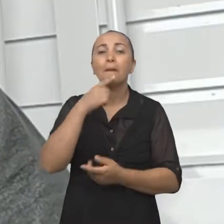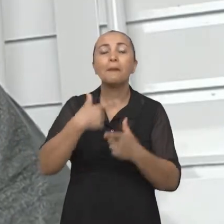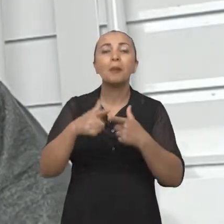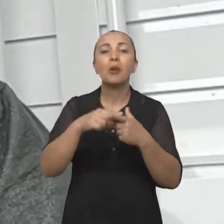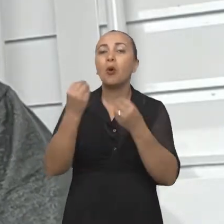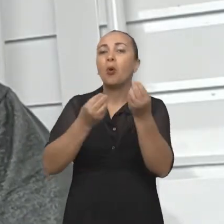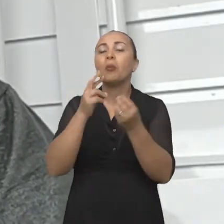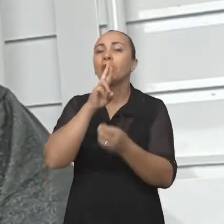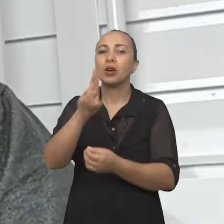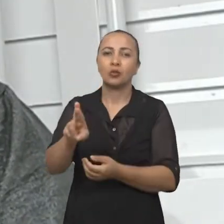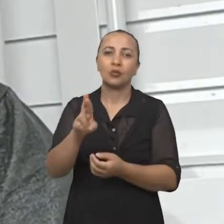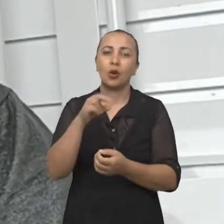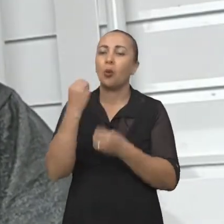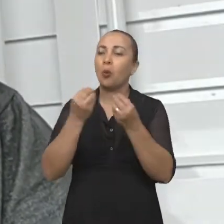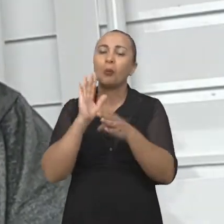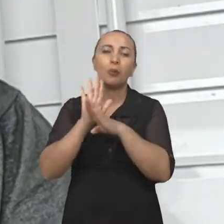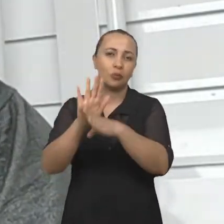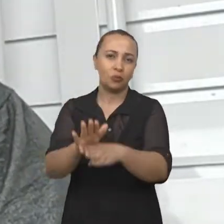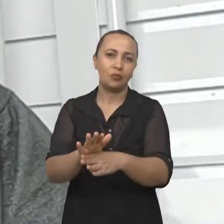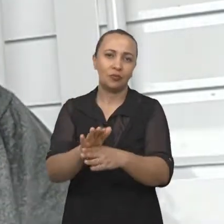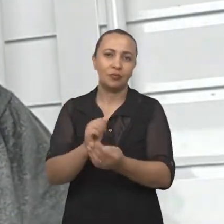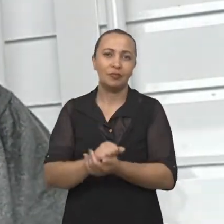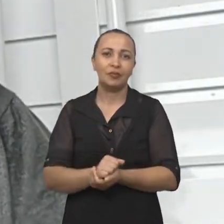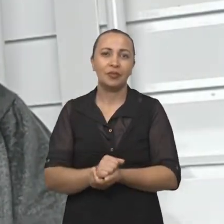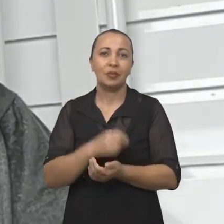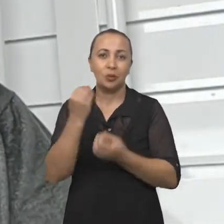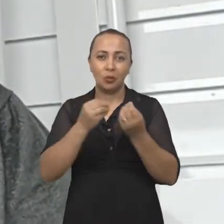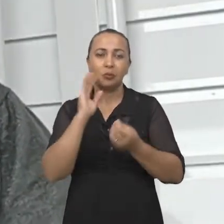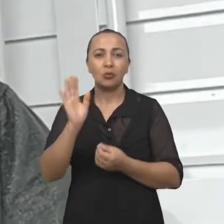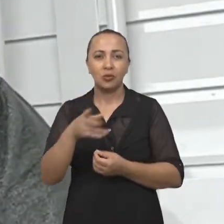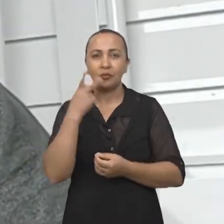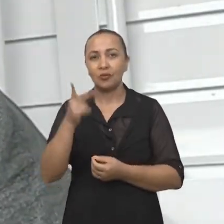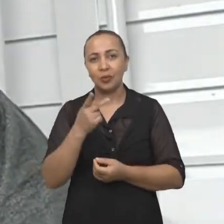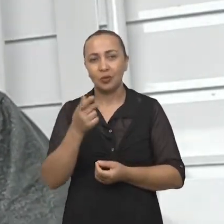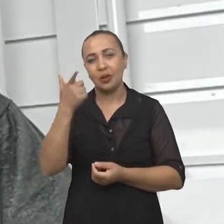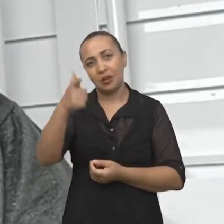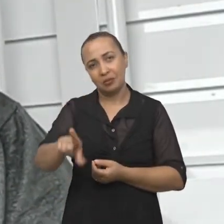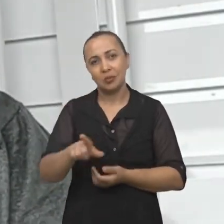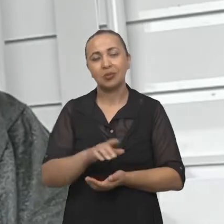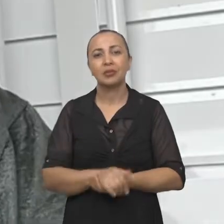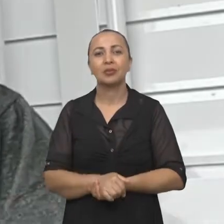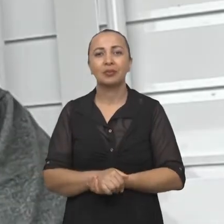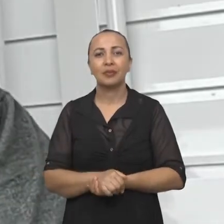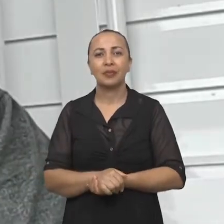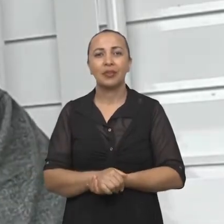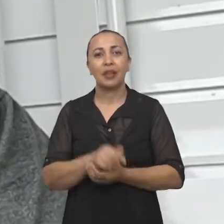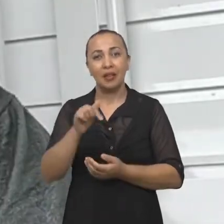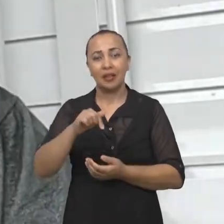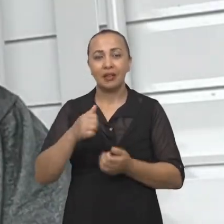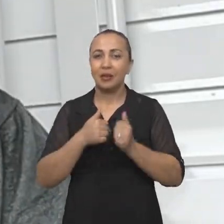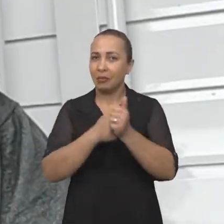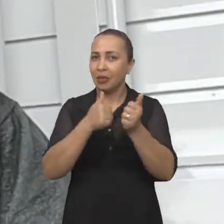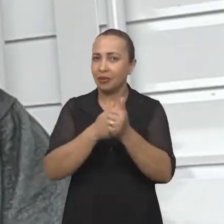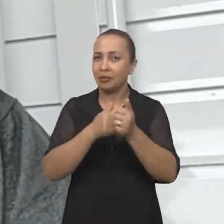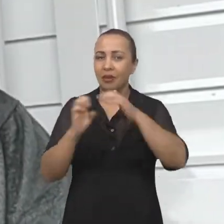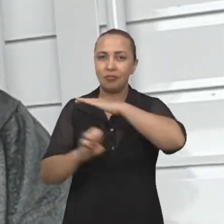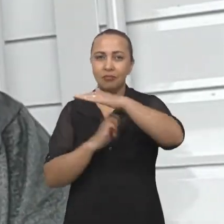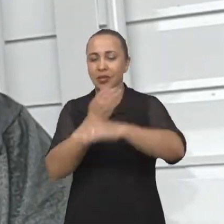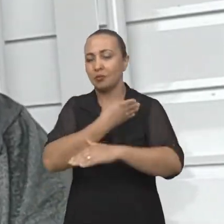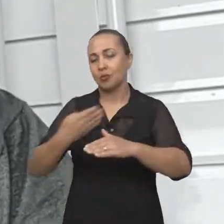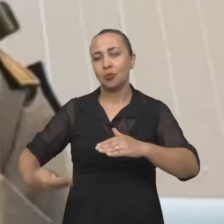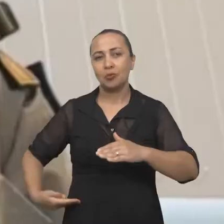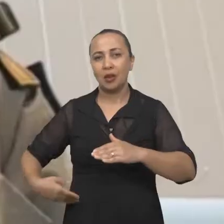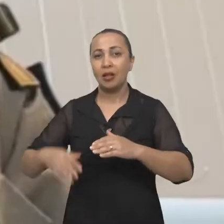resolvidos. Então, como eu já falei e repito, essa aproximação, ela é